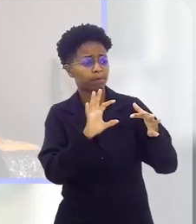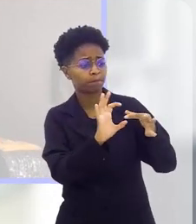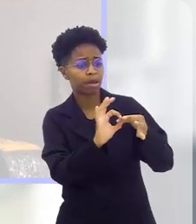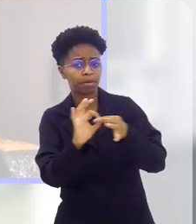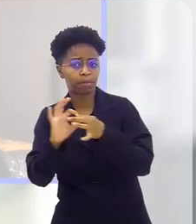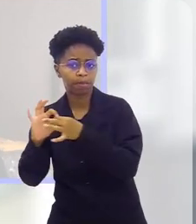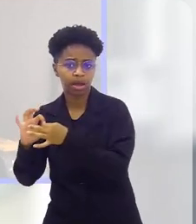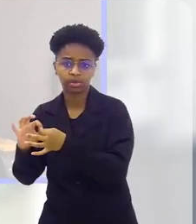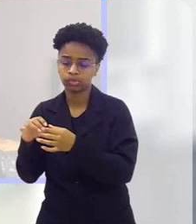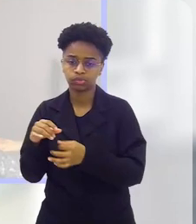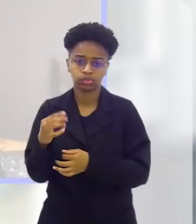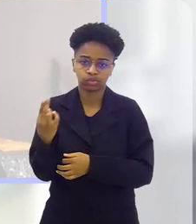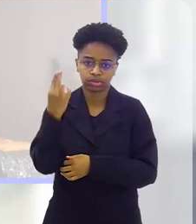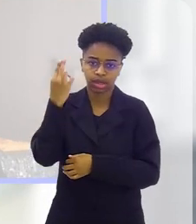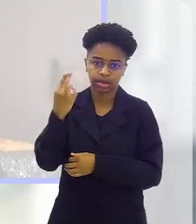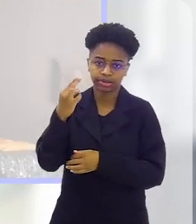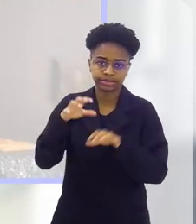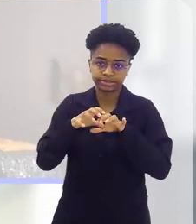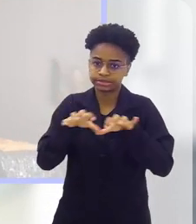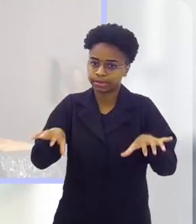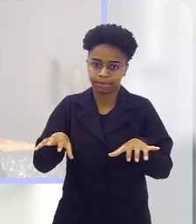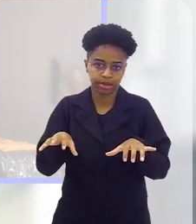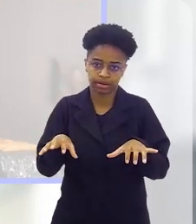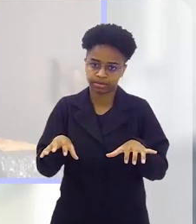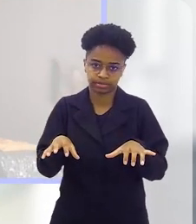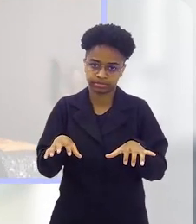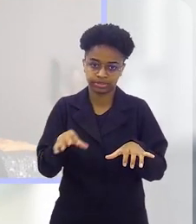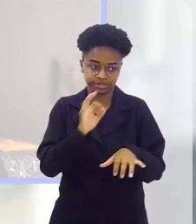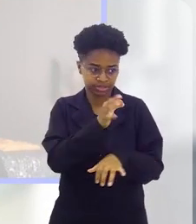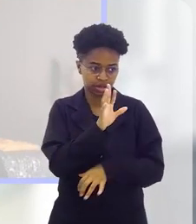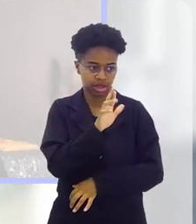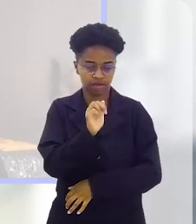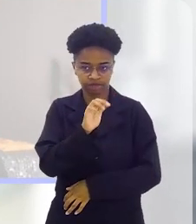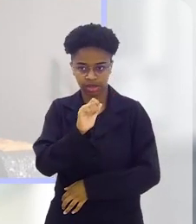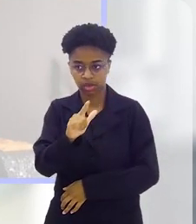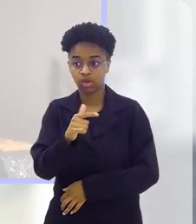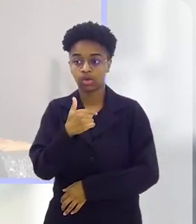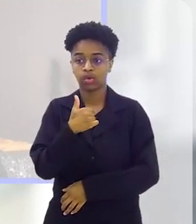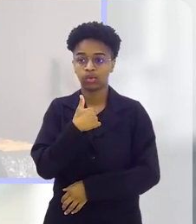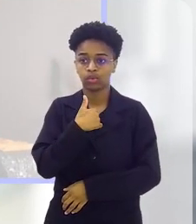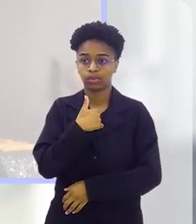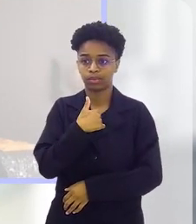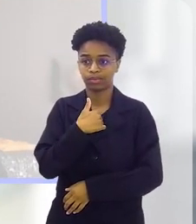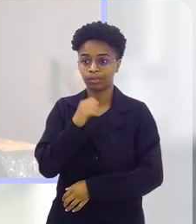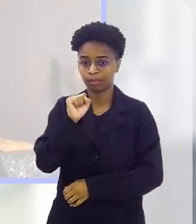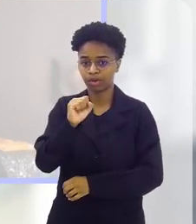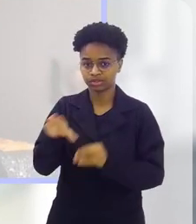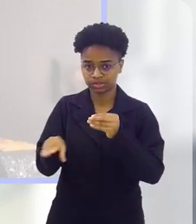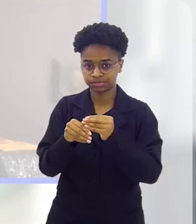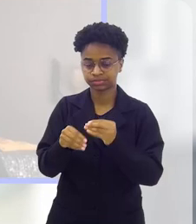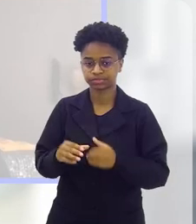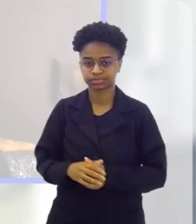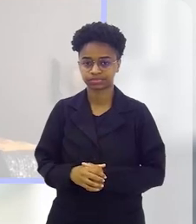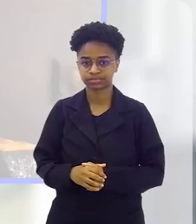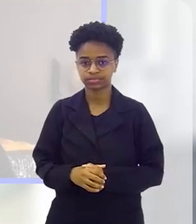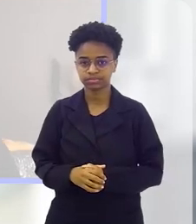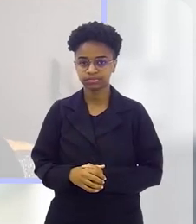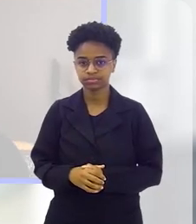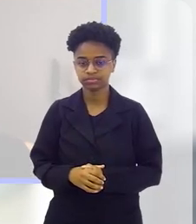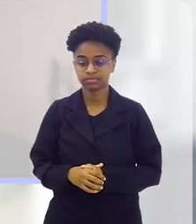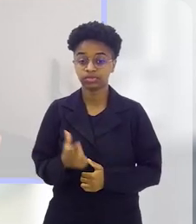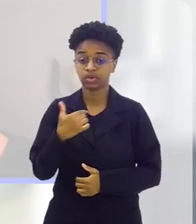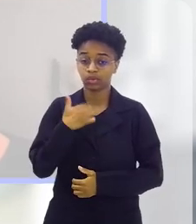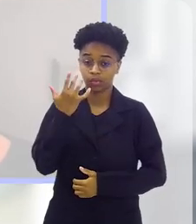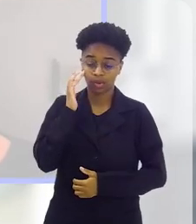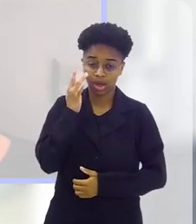tudo ficando, né, interligado. Não tem como separar, né, Rafael? Eu queria agradecer. Pode complementar. coisinha só